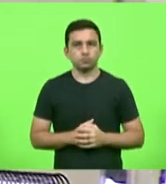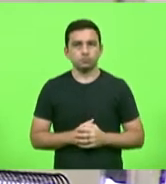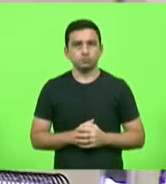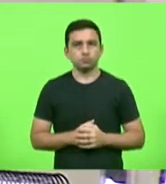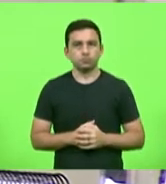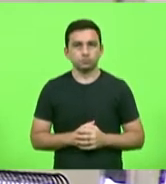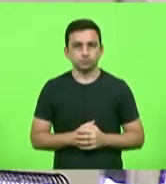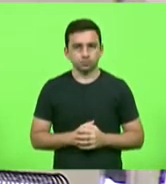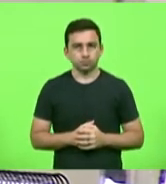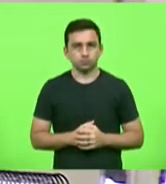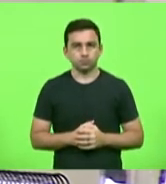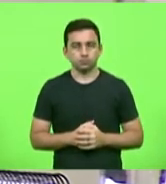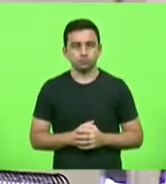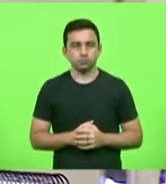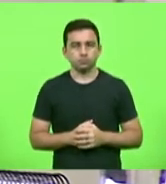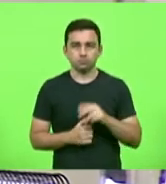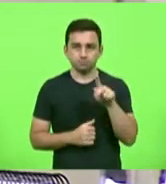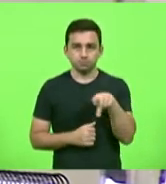deputado padre